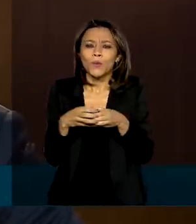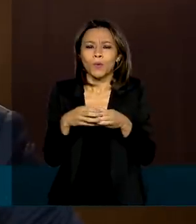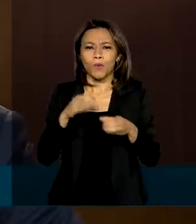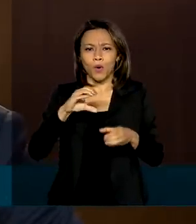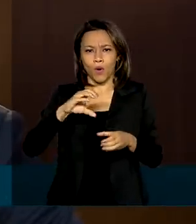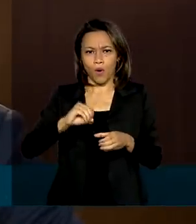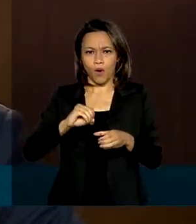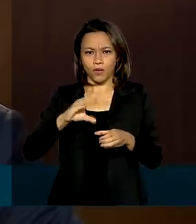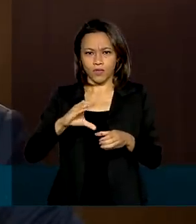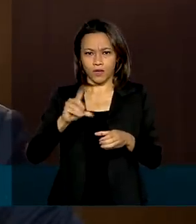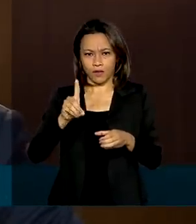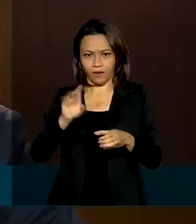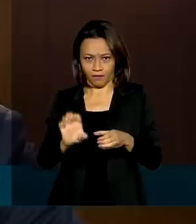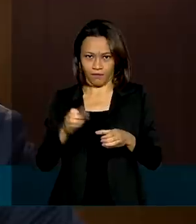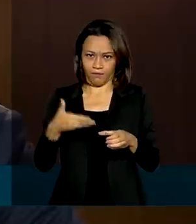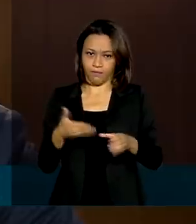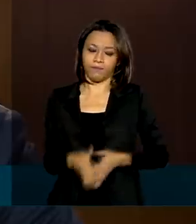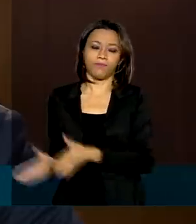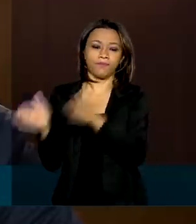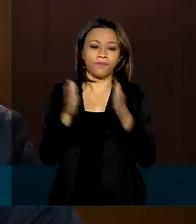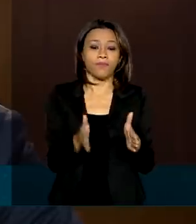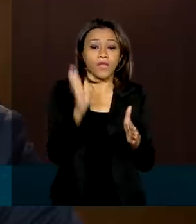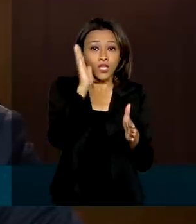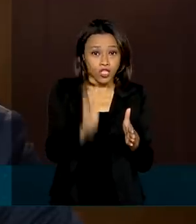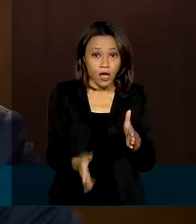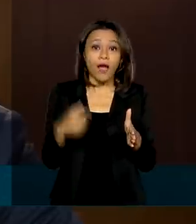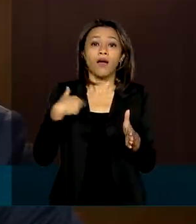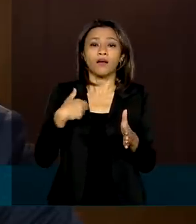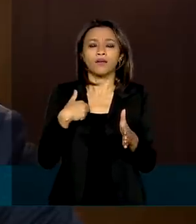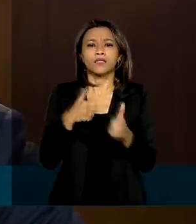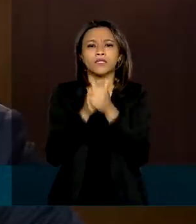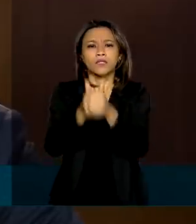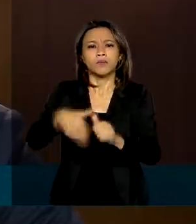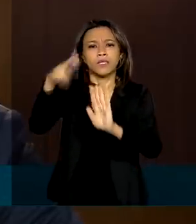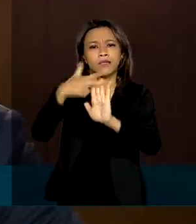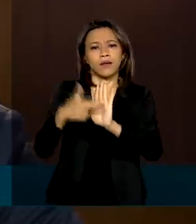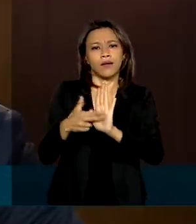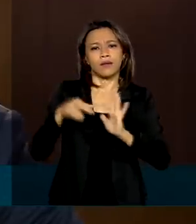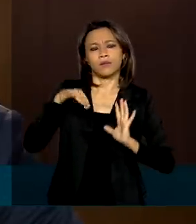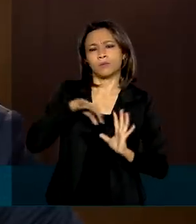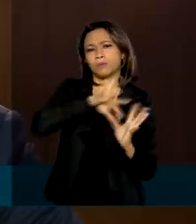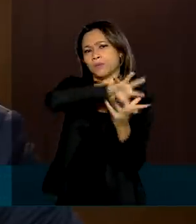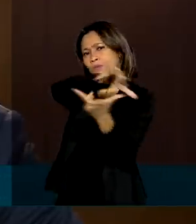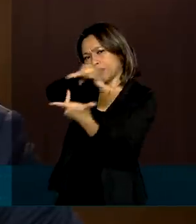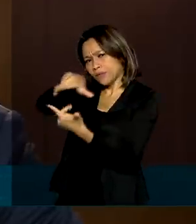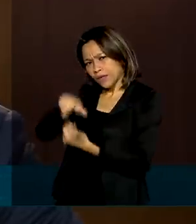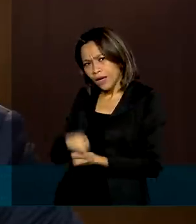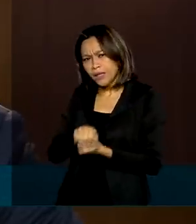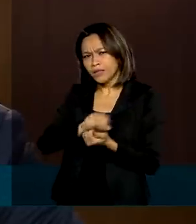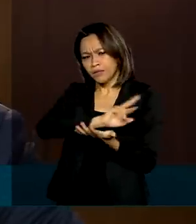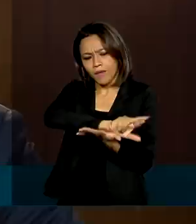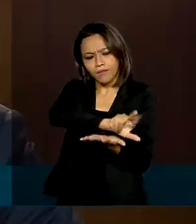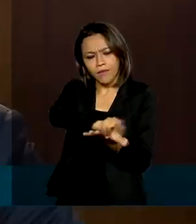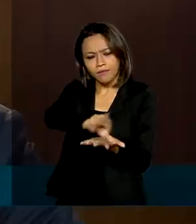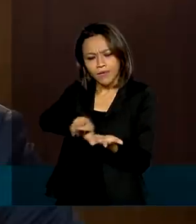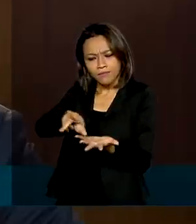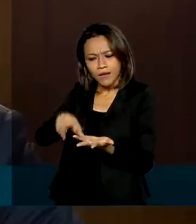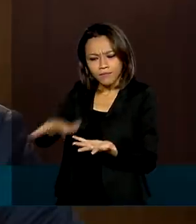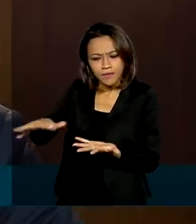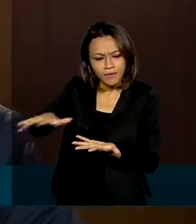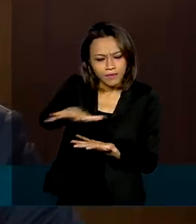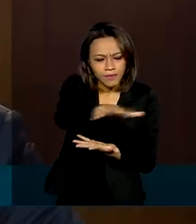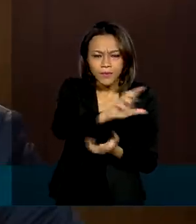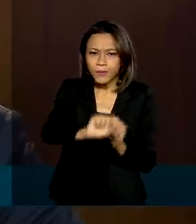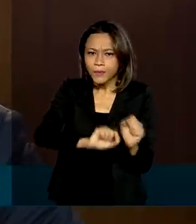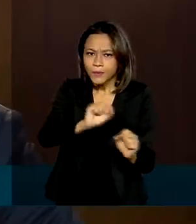e Desenvolvimento Econômico. Já adotamos as práticas mundiais mais elevadas em todas as áreas, desde a